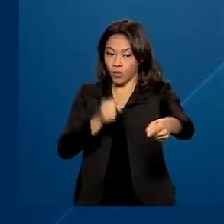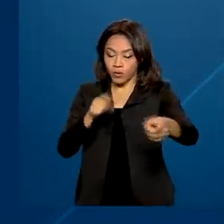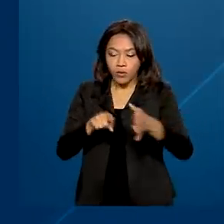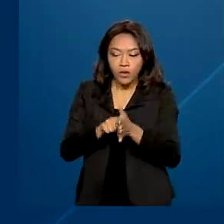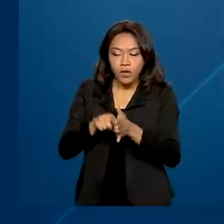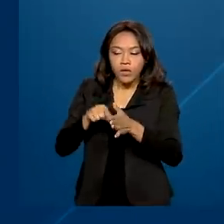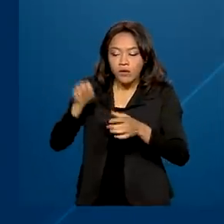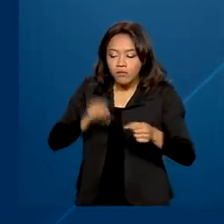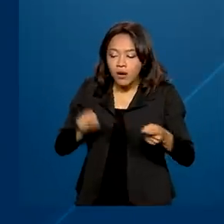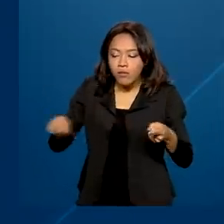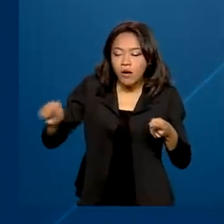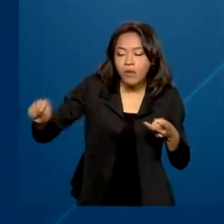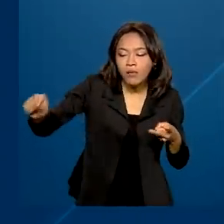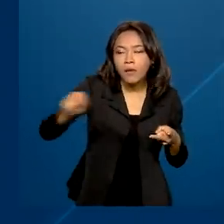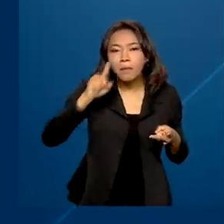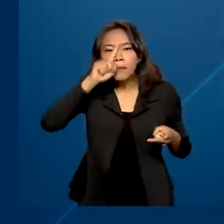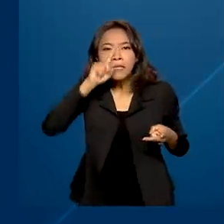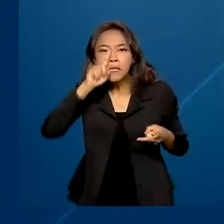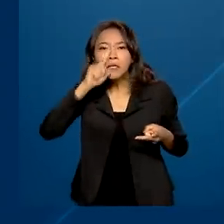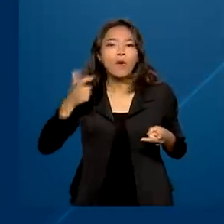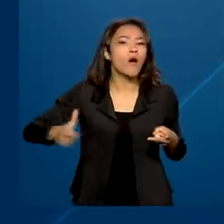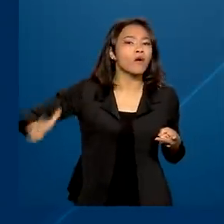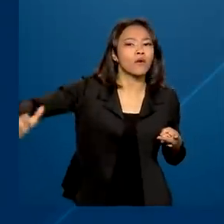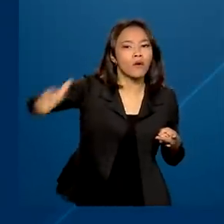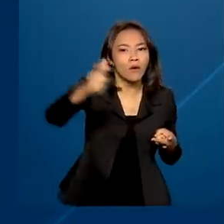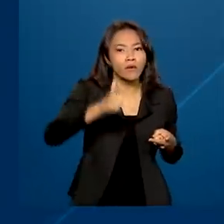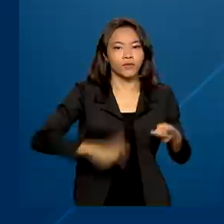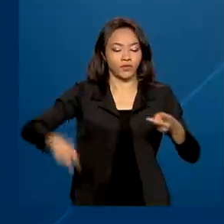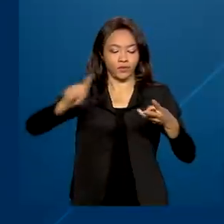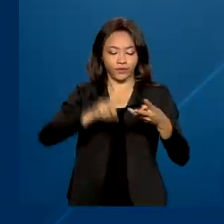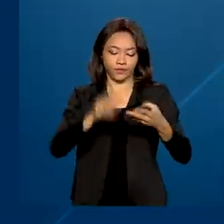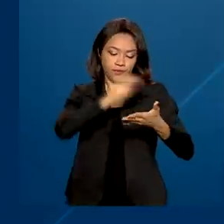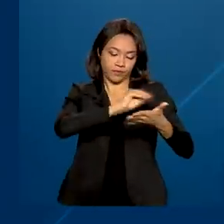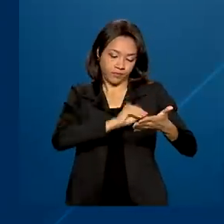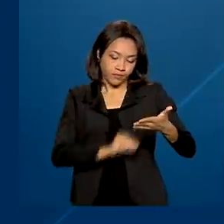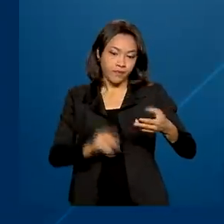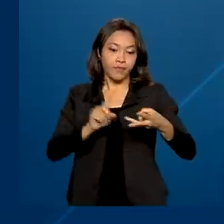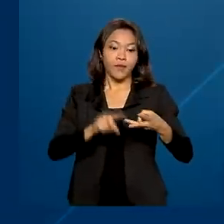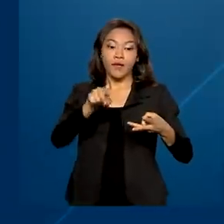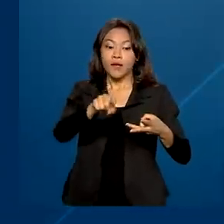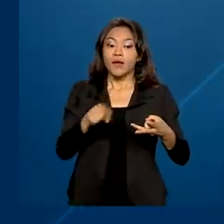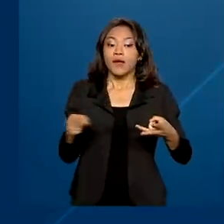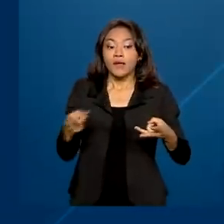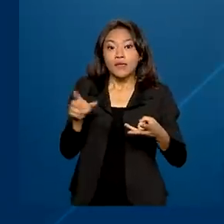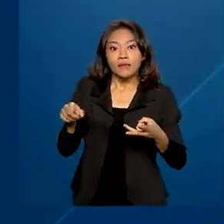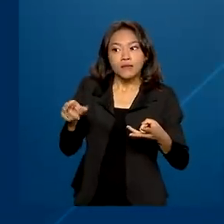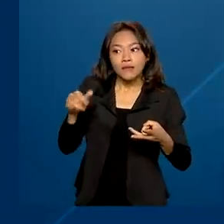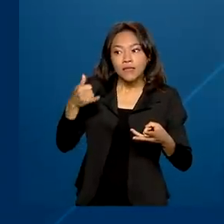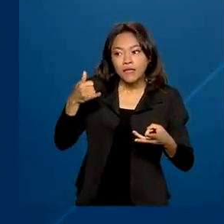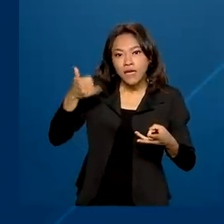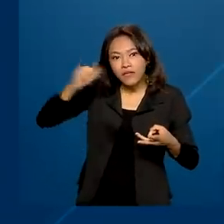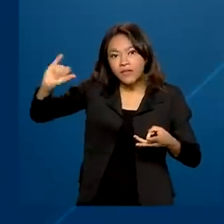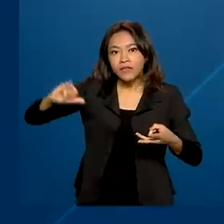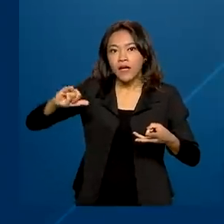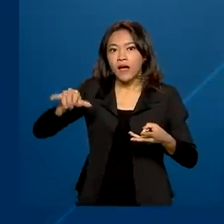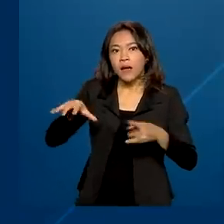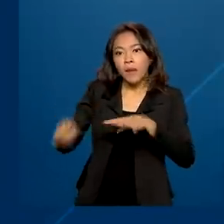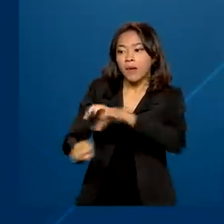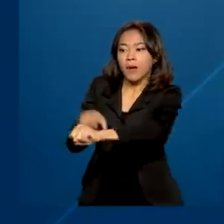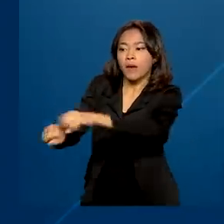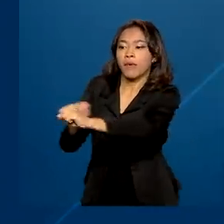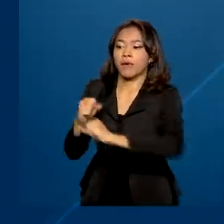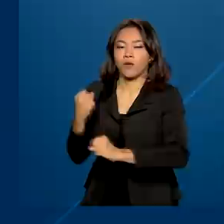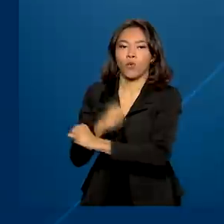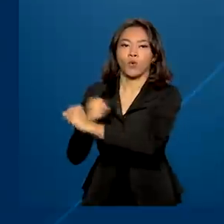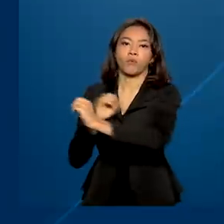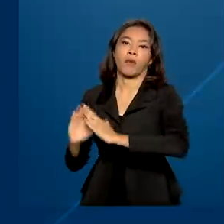de risco de desastres, promover a fiscalização das áreas de risco de desastre e vedar novas ocupações nessas áreas.